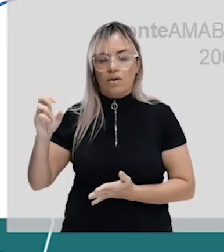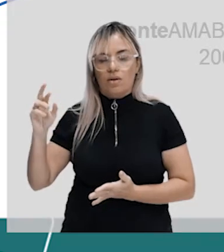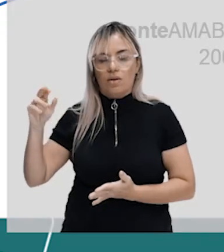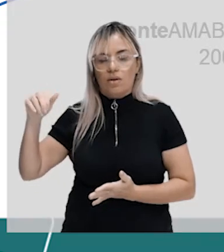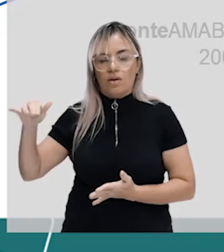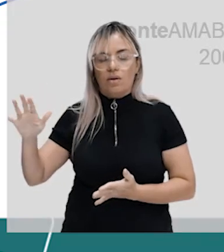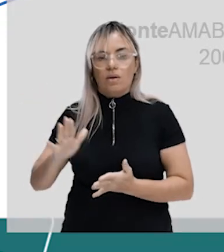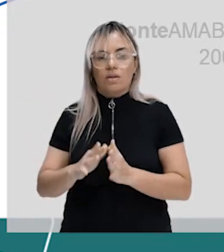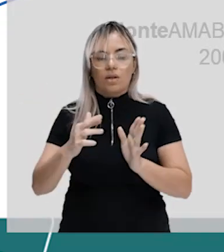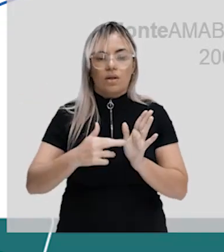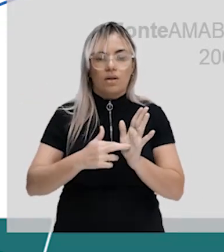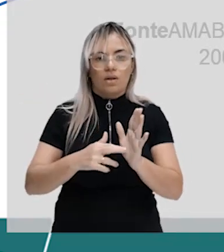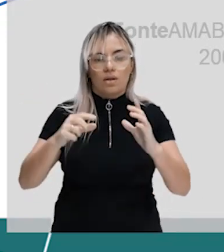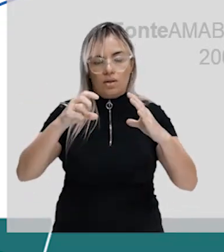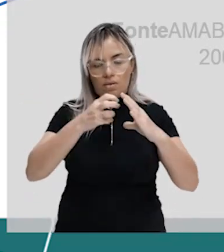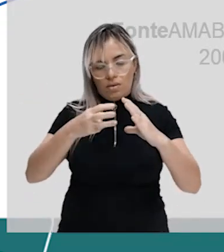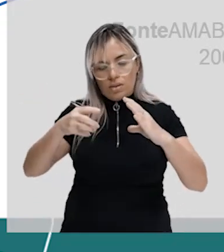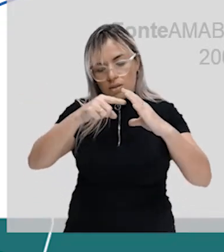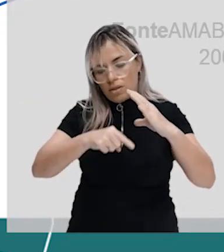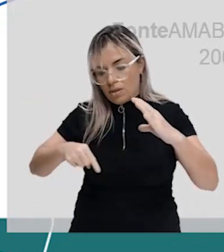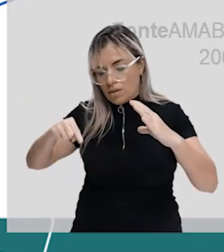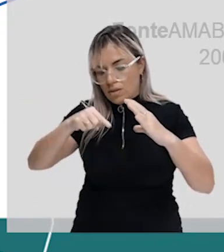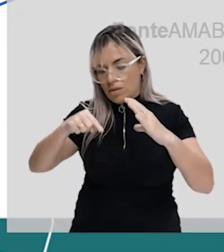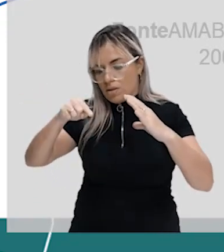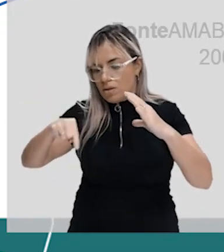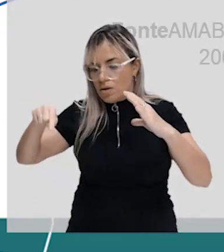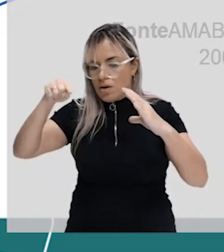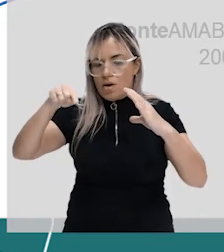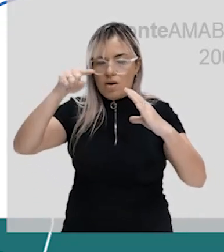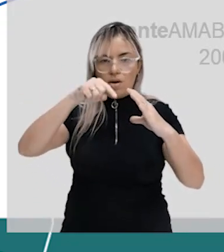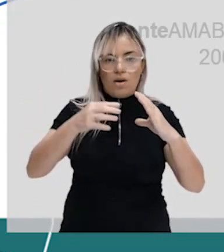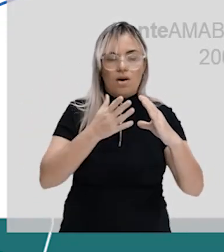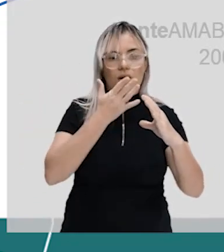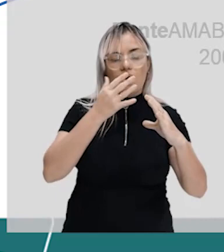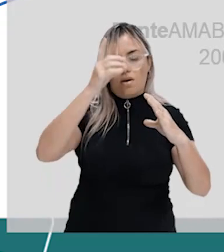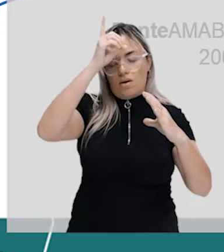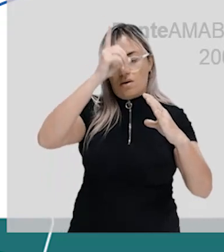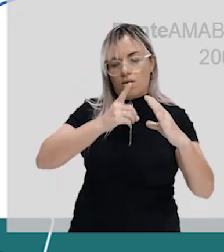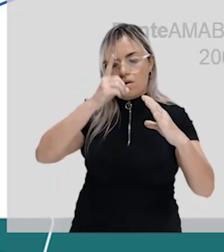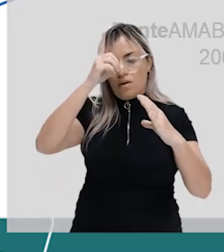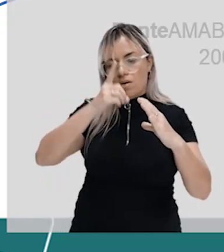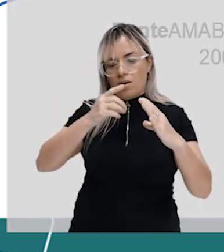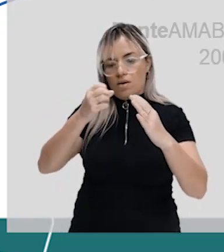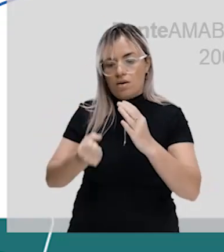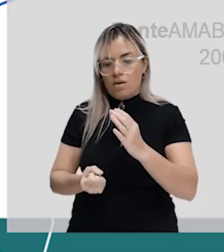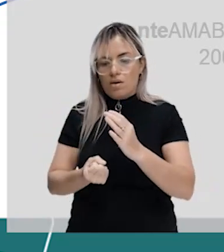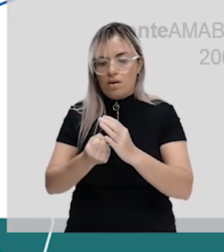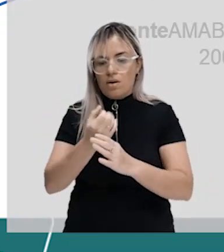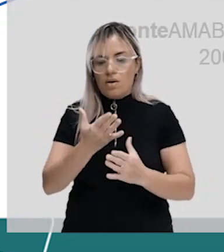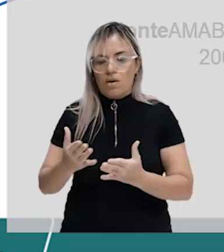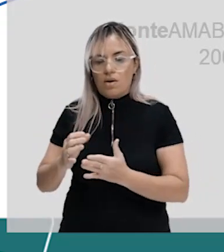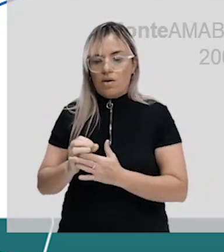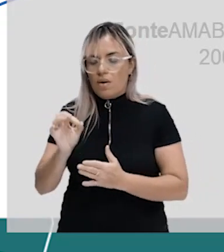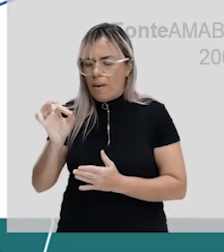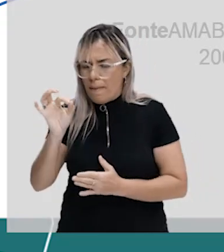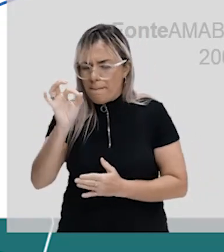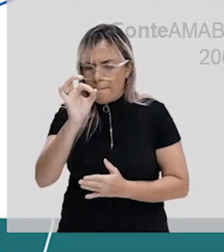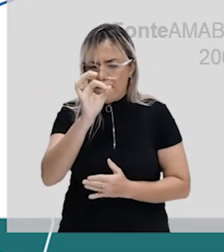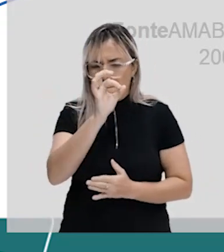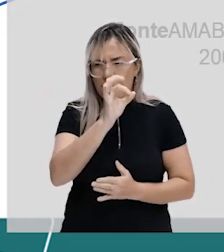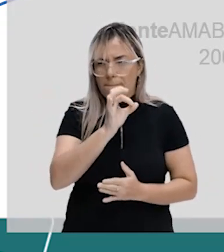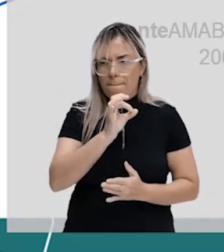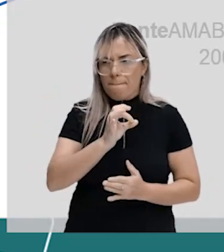amarelas. Vejam que essa parte que tá em amarelo aqui, que é o endoderma, ela tá originando uma cavidade aqui dentro do embrião.